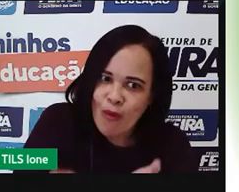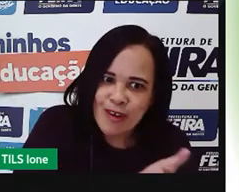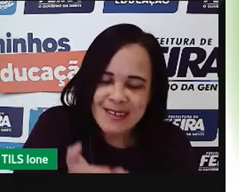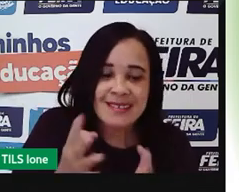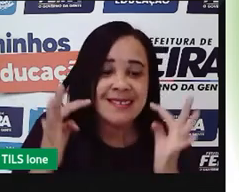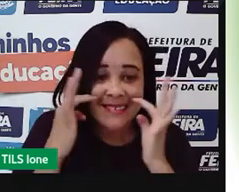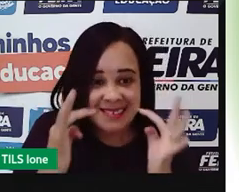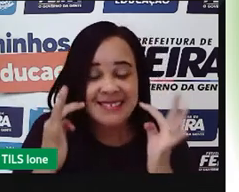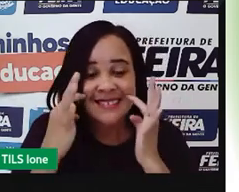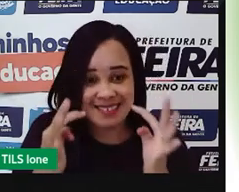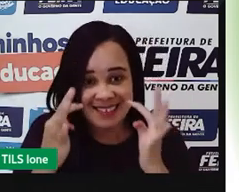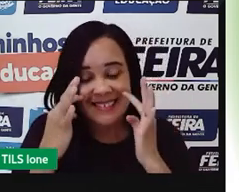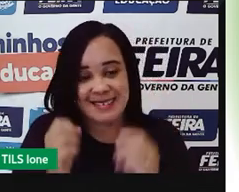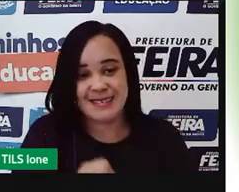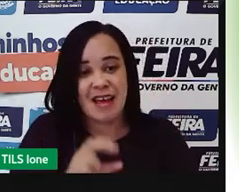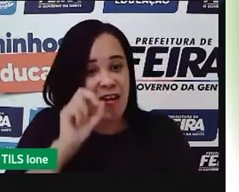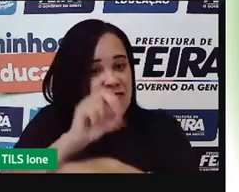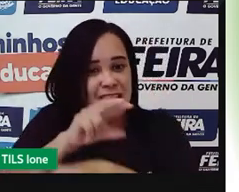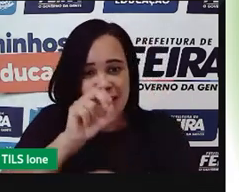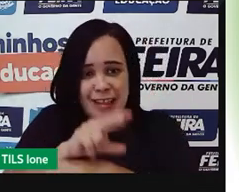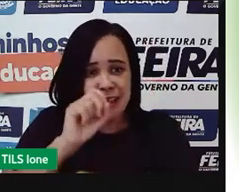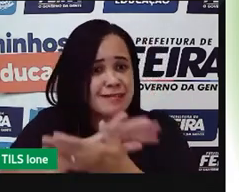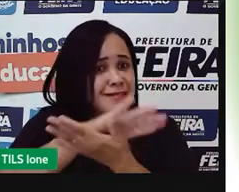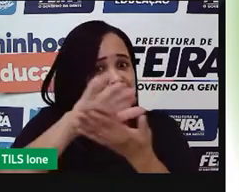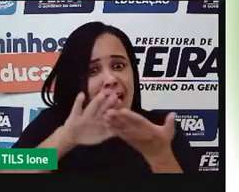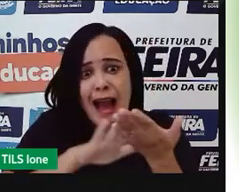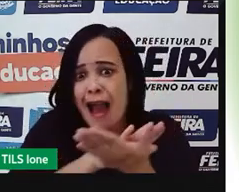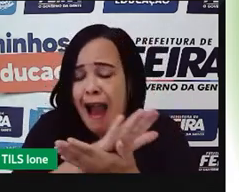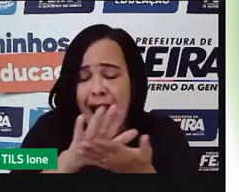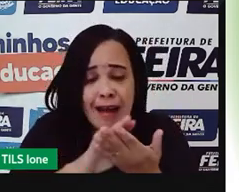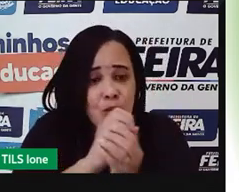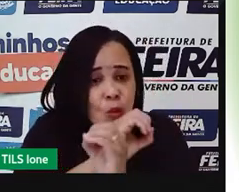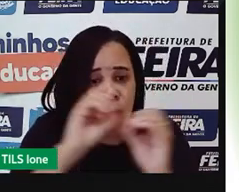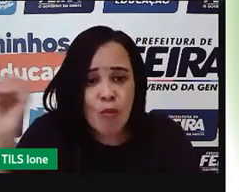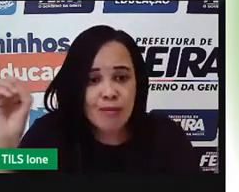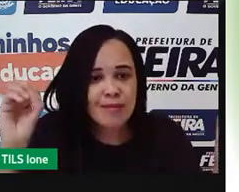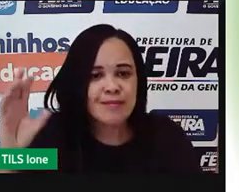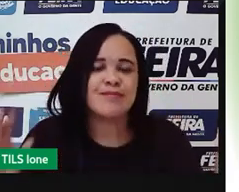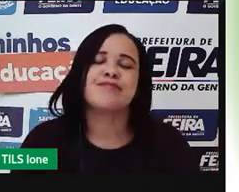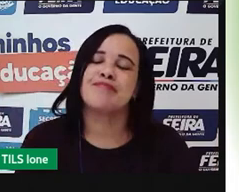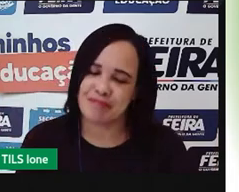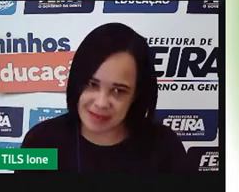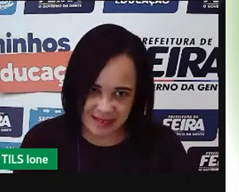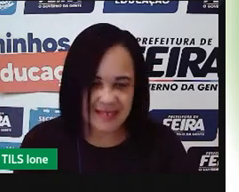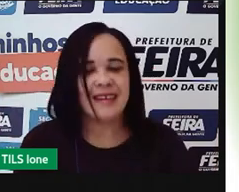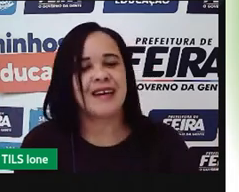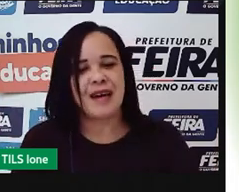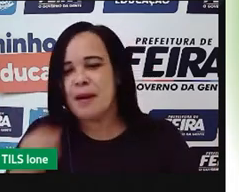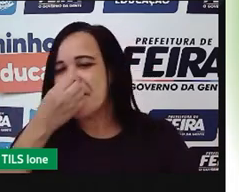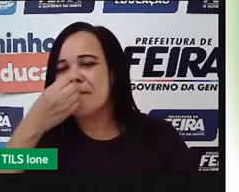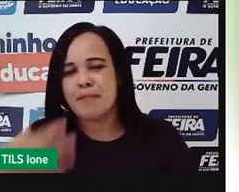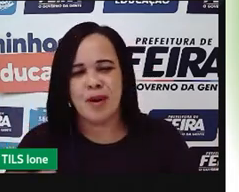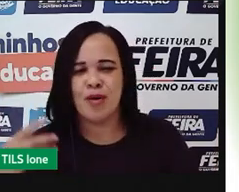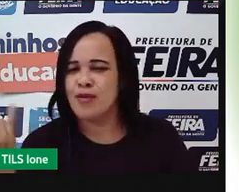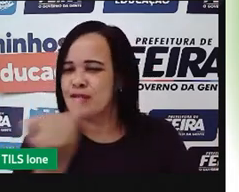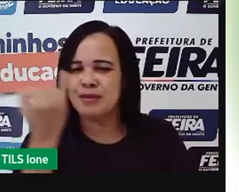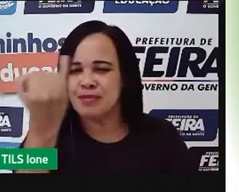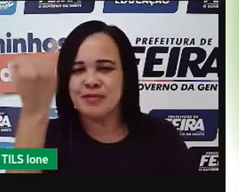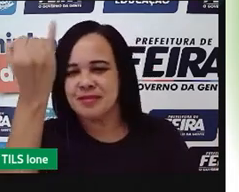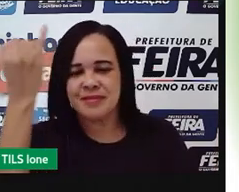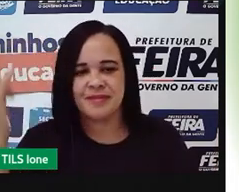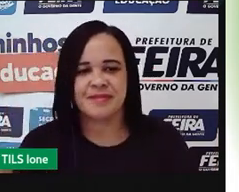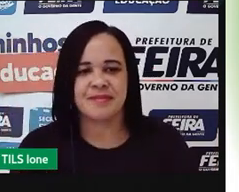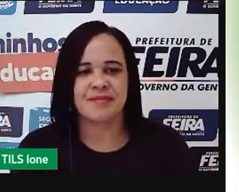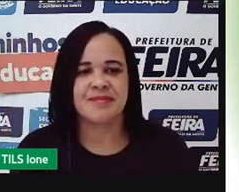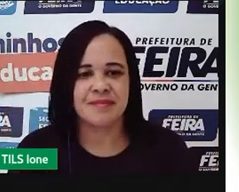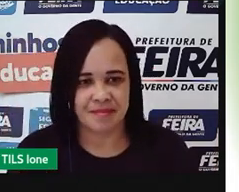quanto para a pessoa que vai poder consumir. Então, não adianta o solo, não vai prejudicar a água, não prejudica a biodiversidade e